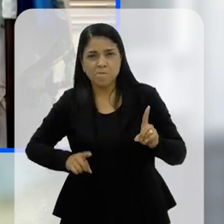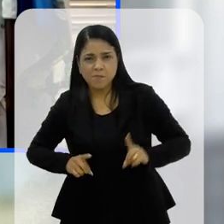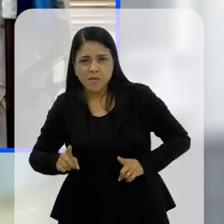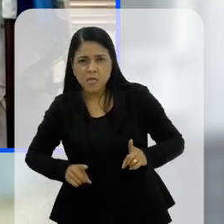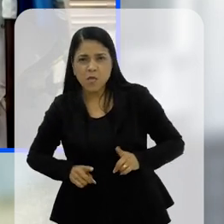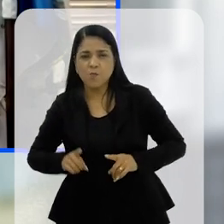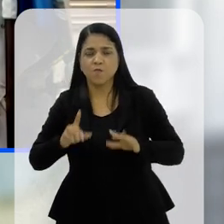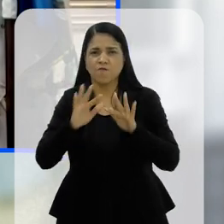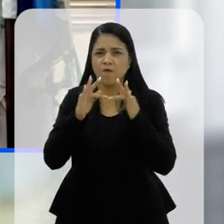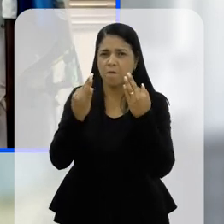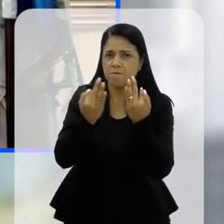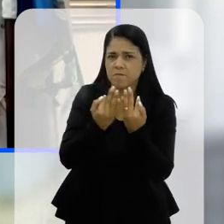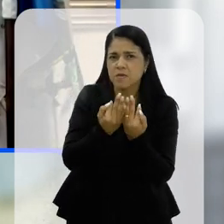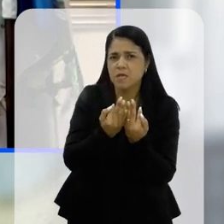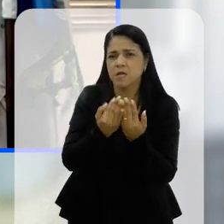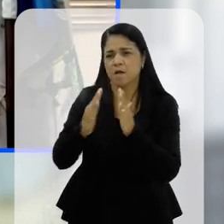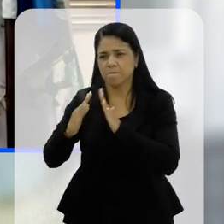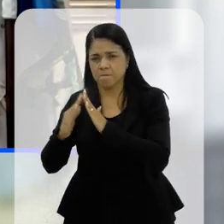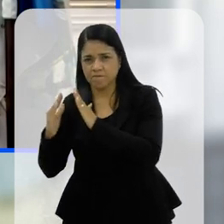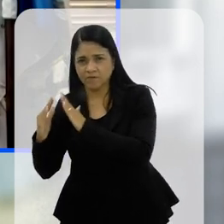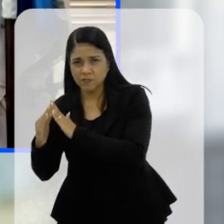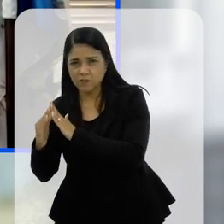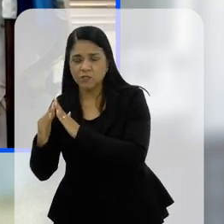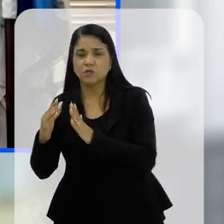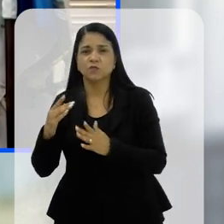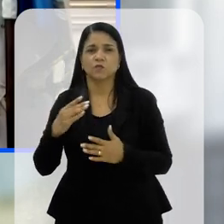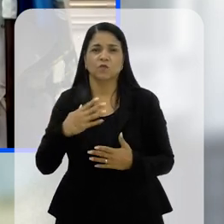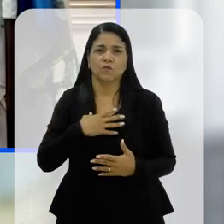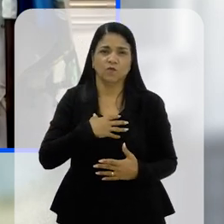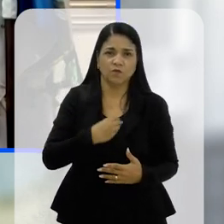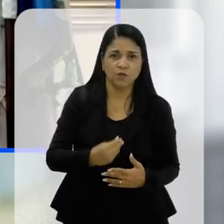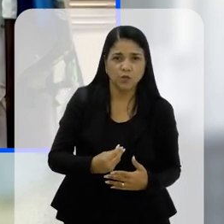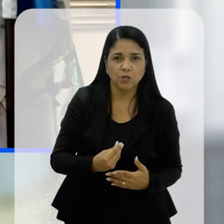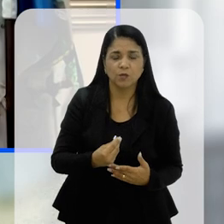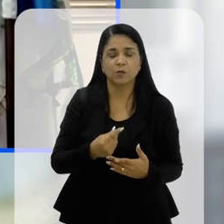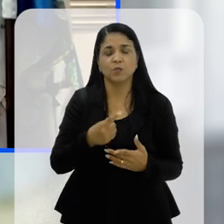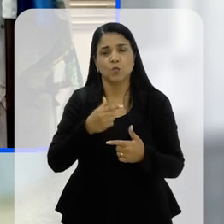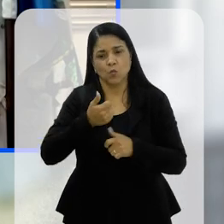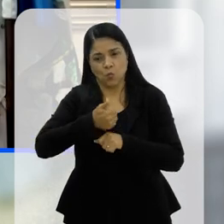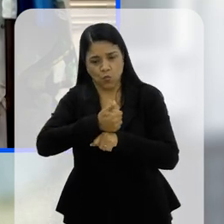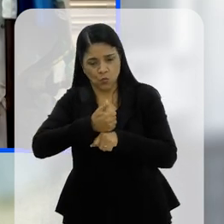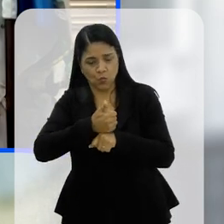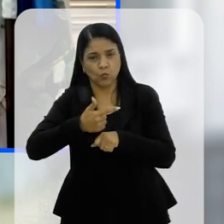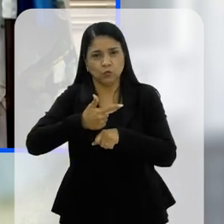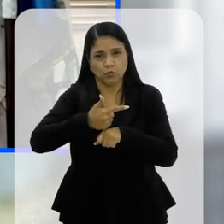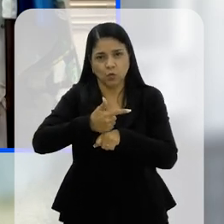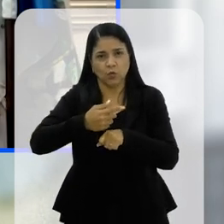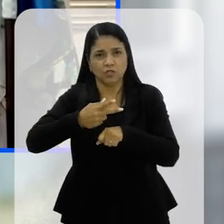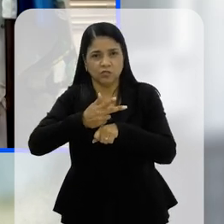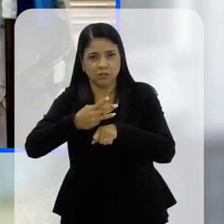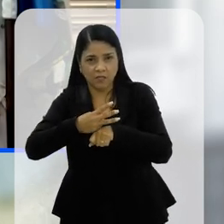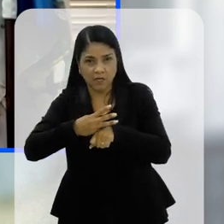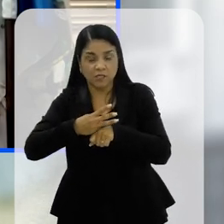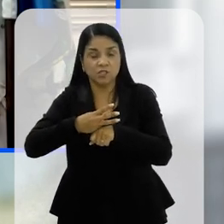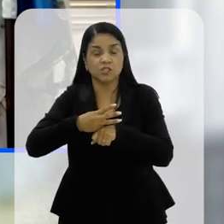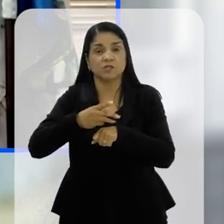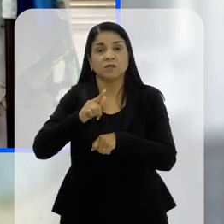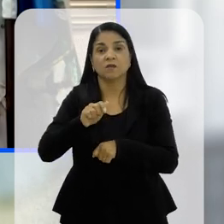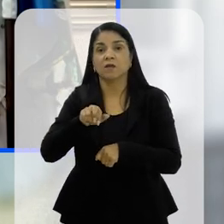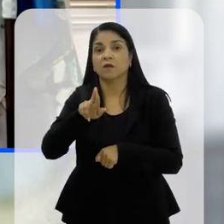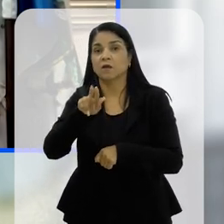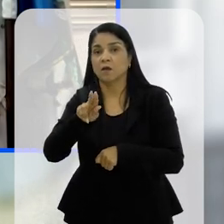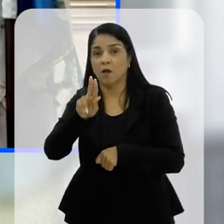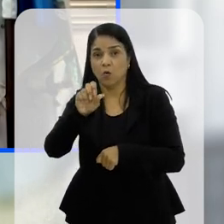parentes, vizinhos, primos, etc., né? Que tenham, né? Algum filho que tenha algum grau desse, né? Um ou dois ou três, que